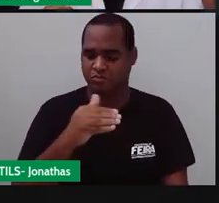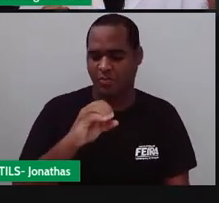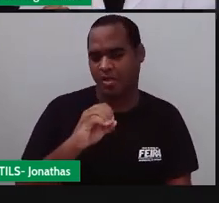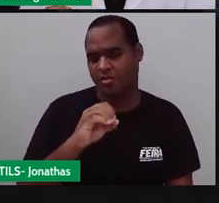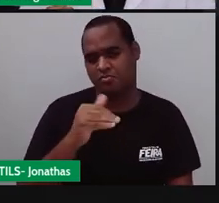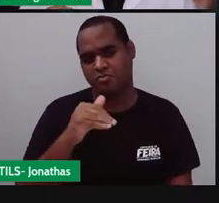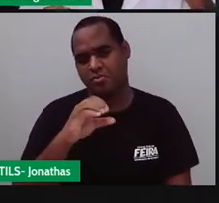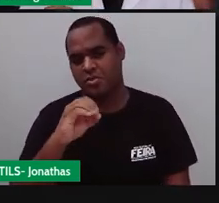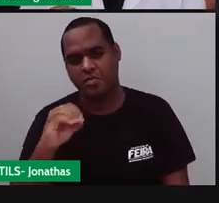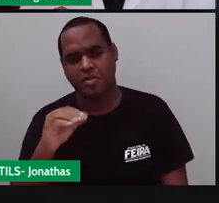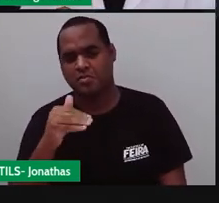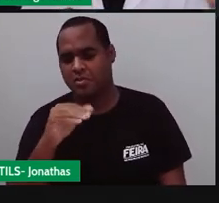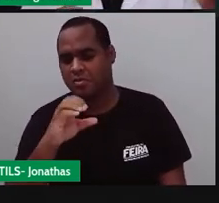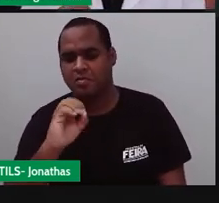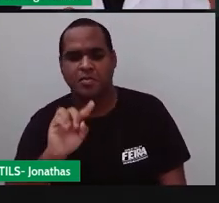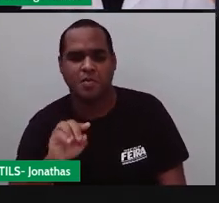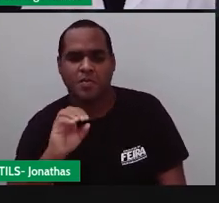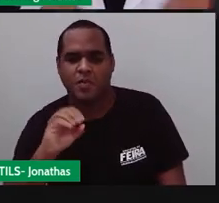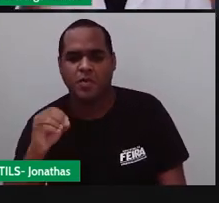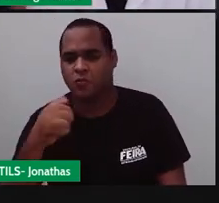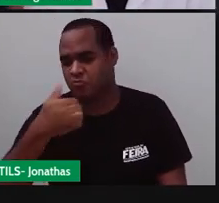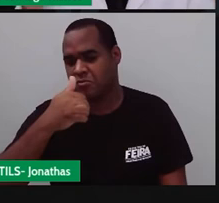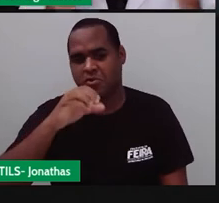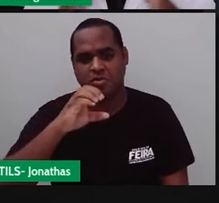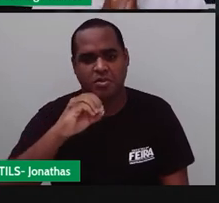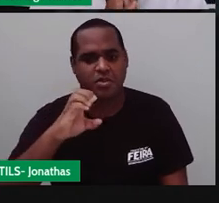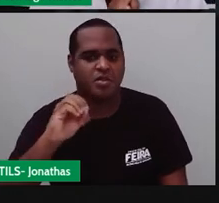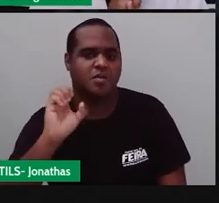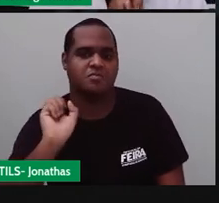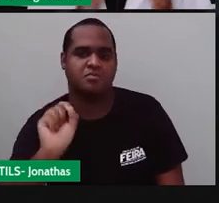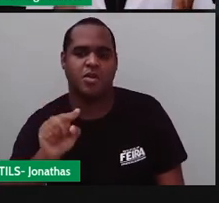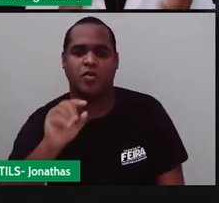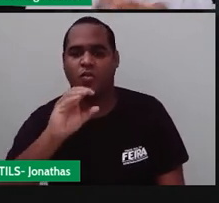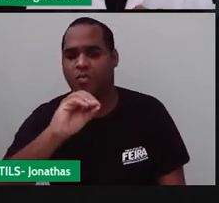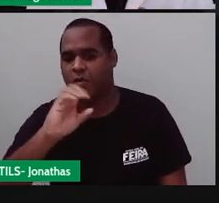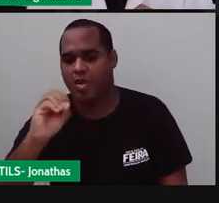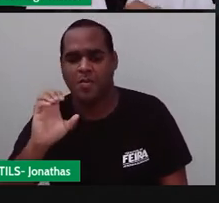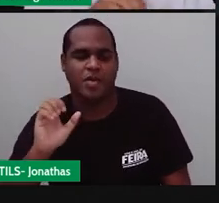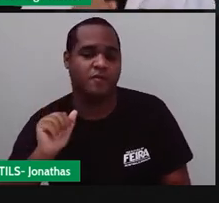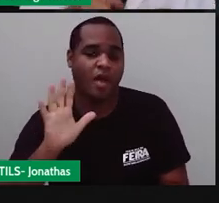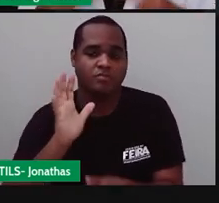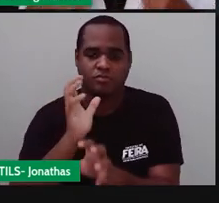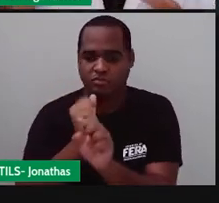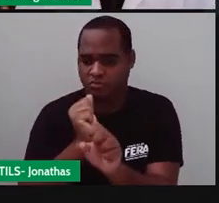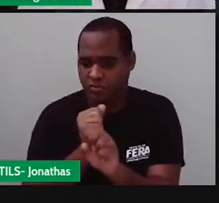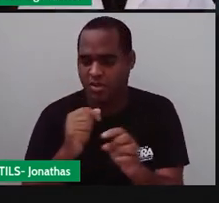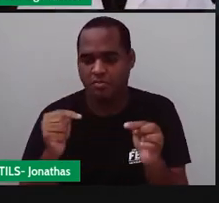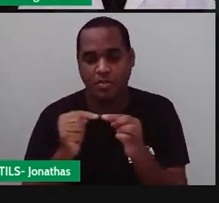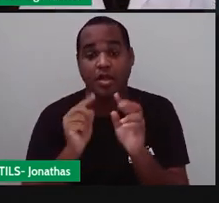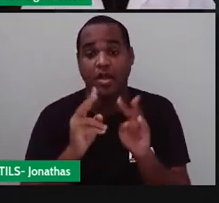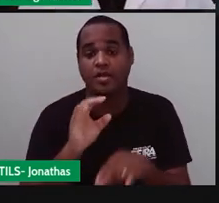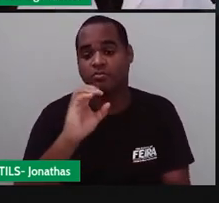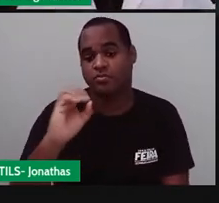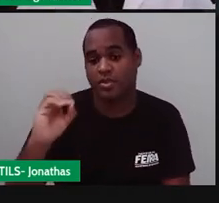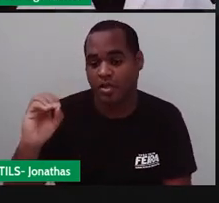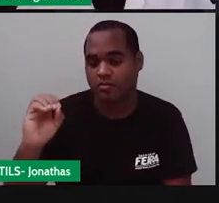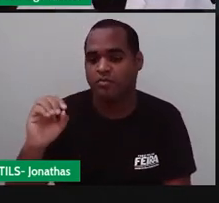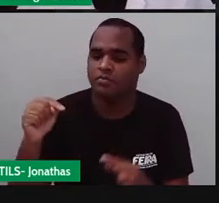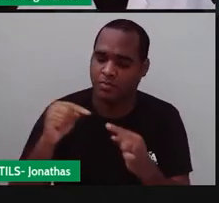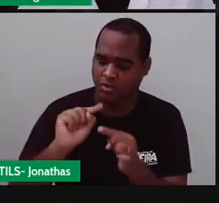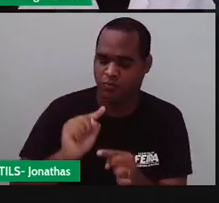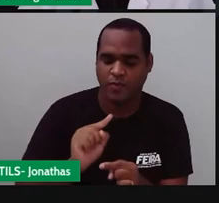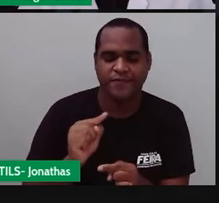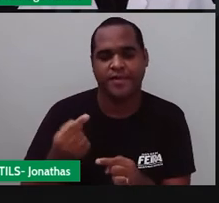do cem ou do mil ou do dez mil ou do cem mil enfim a quantidade dos zeros acaba sendo a quantidade de algarismos que vem depois da